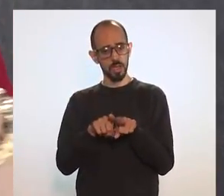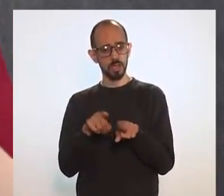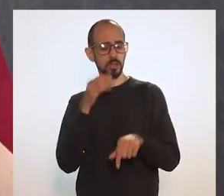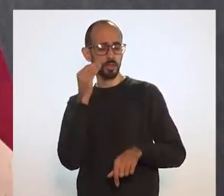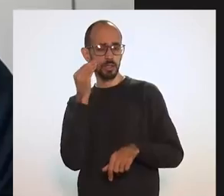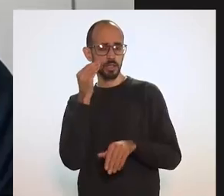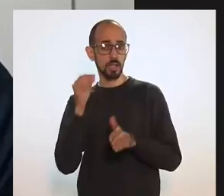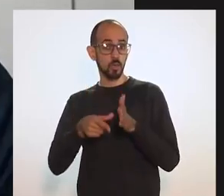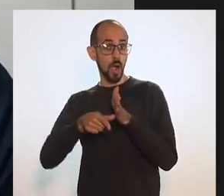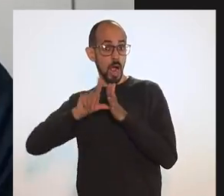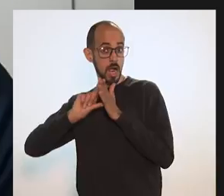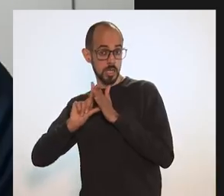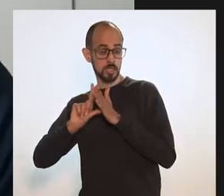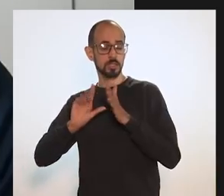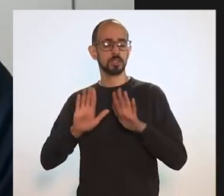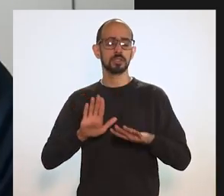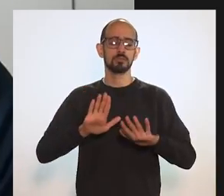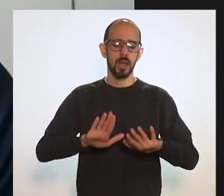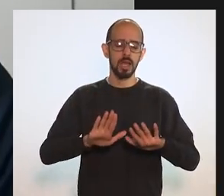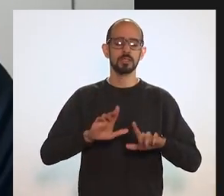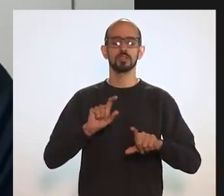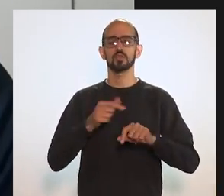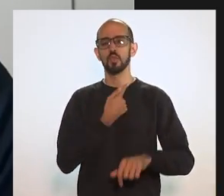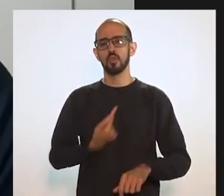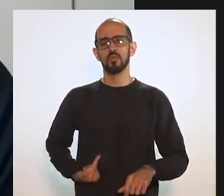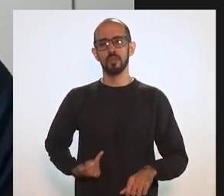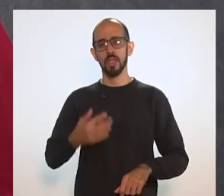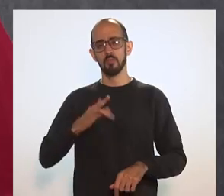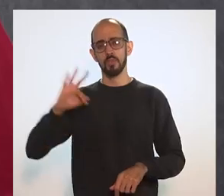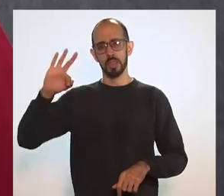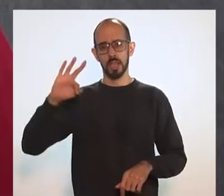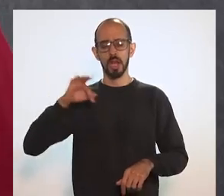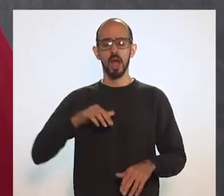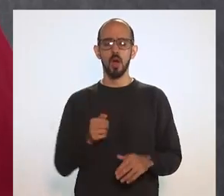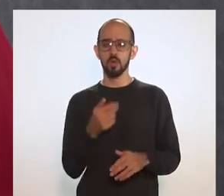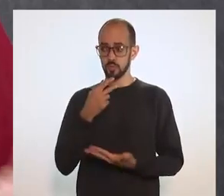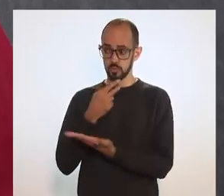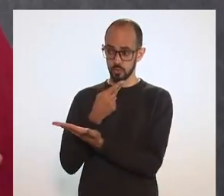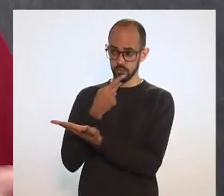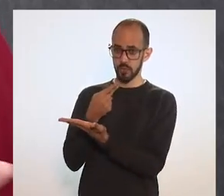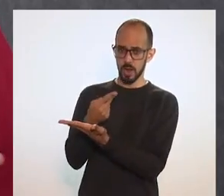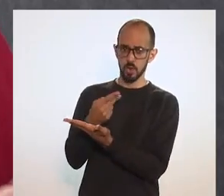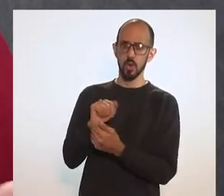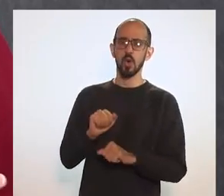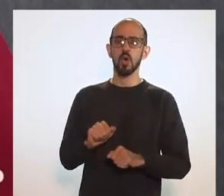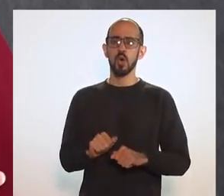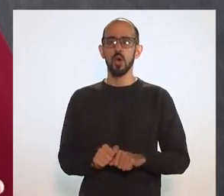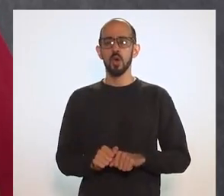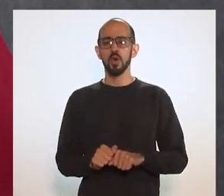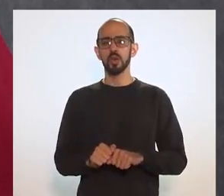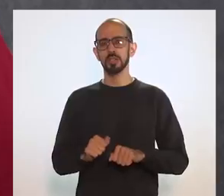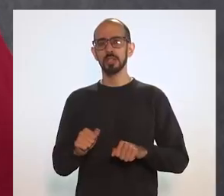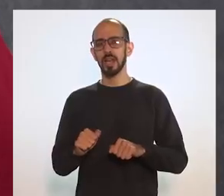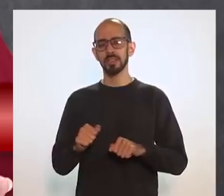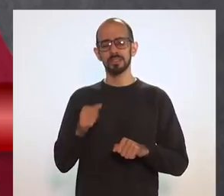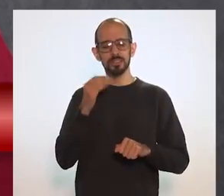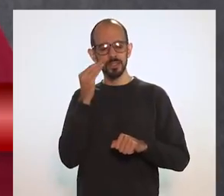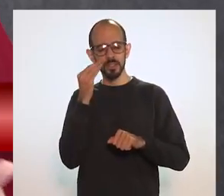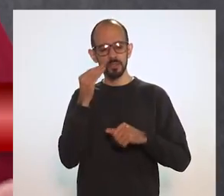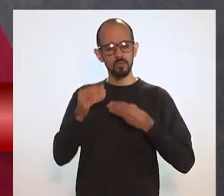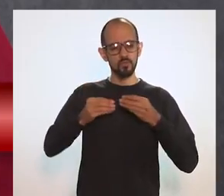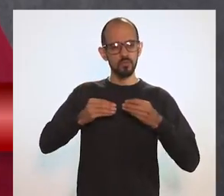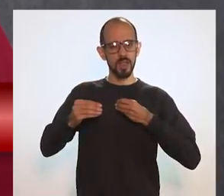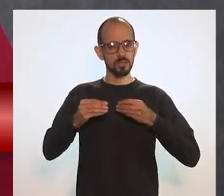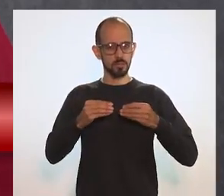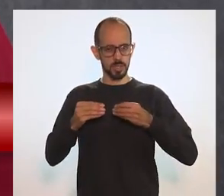até anteriormente. Mas o governo federal, o disse que agora está flexibilizando um pouco esse posicionamento, mas